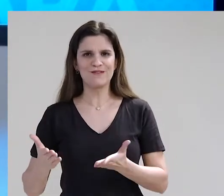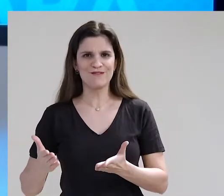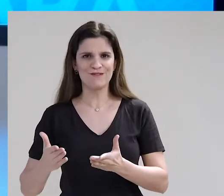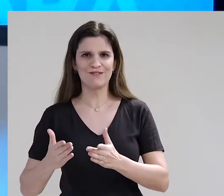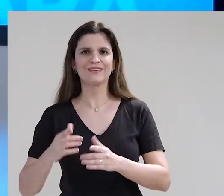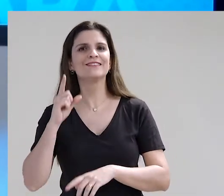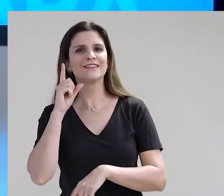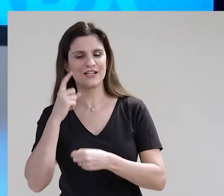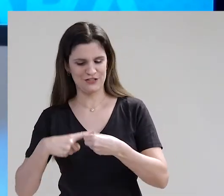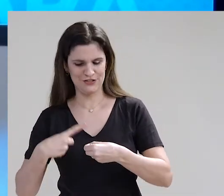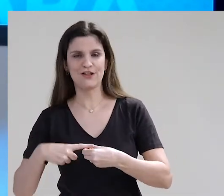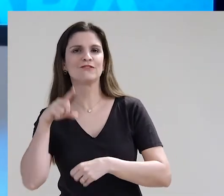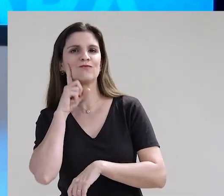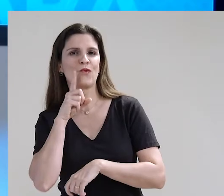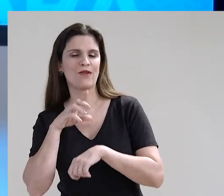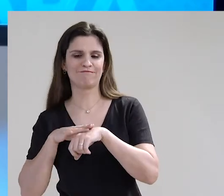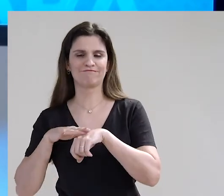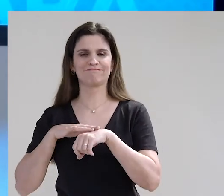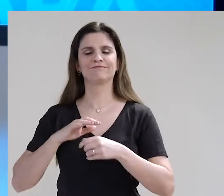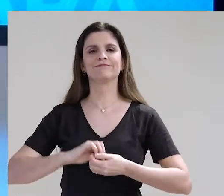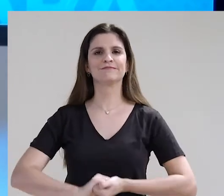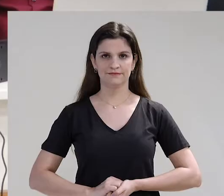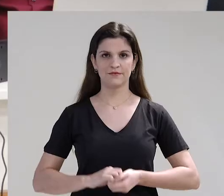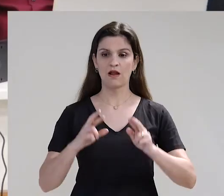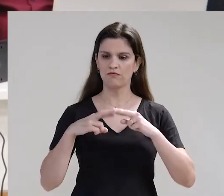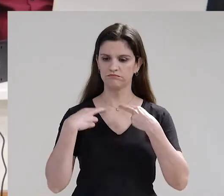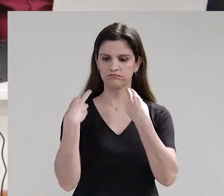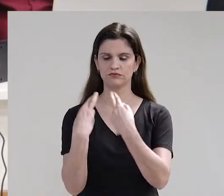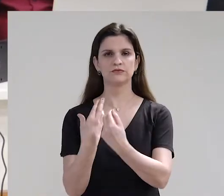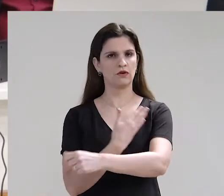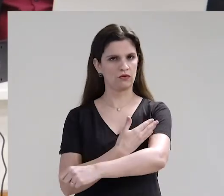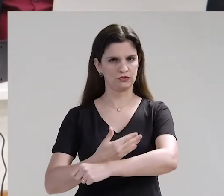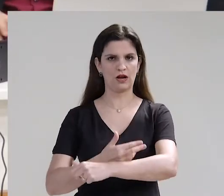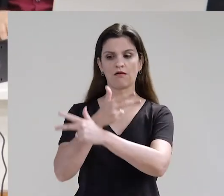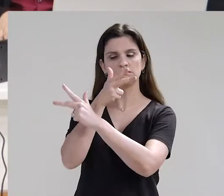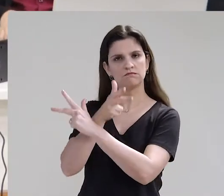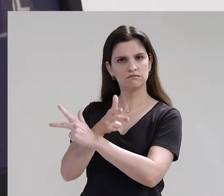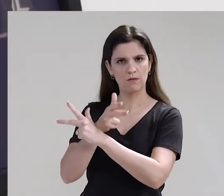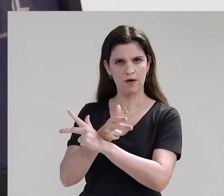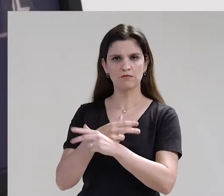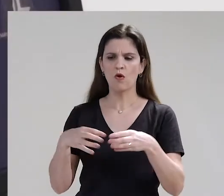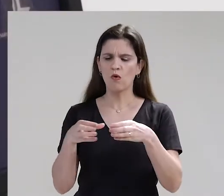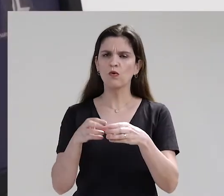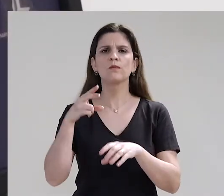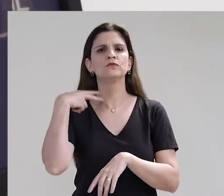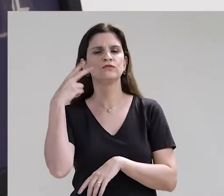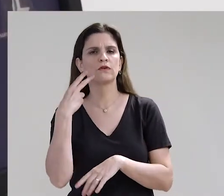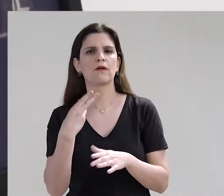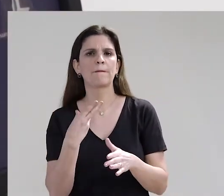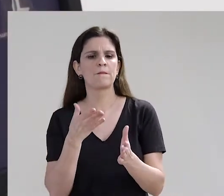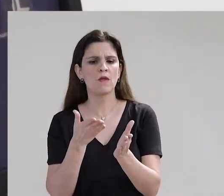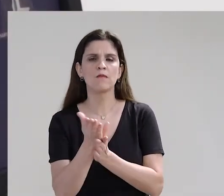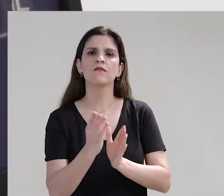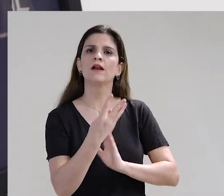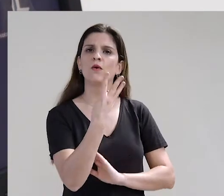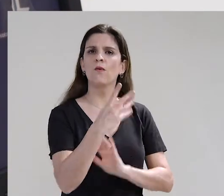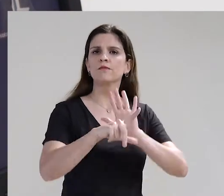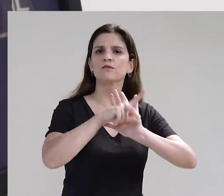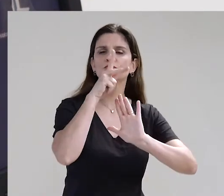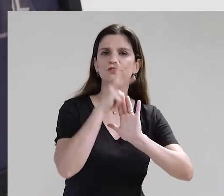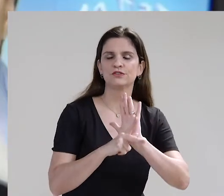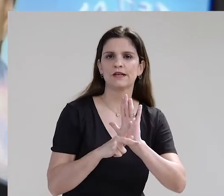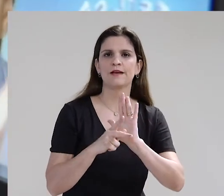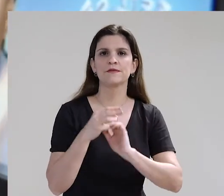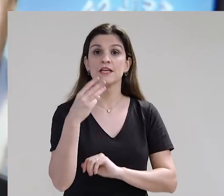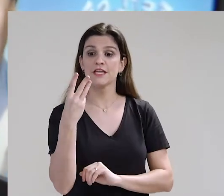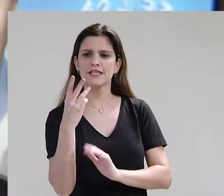passa a ter o título de Cidade Morena. Em sessão remota, os vereadores da Câmara Municipal aprovaram quatro projetos